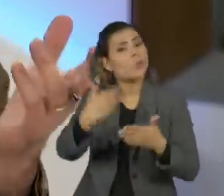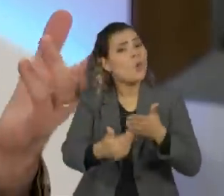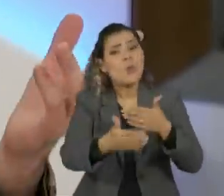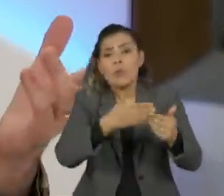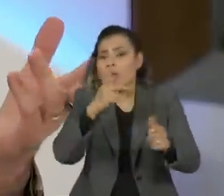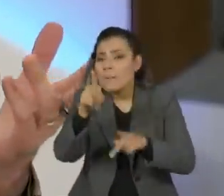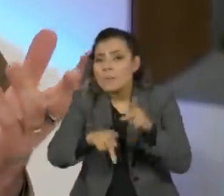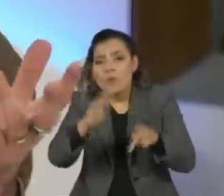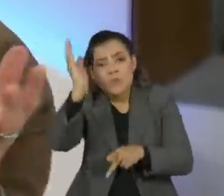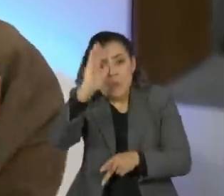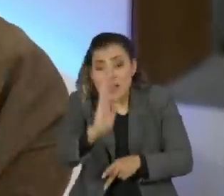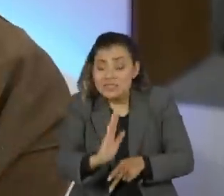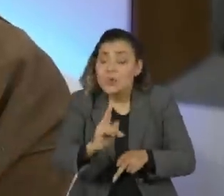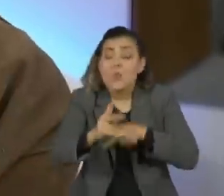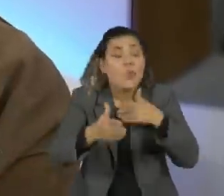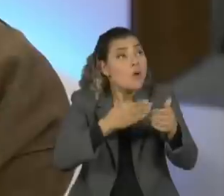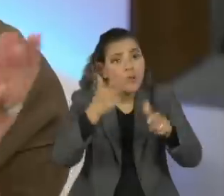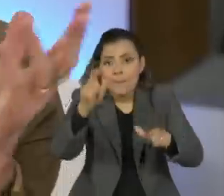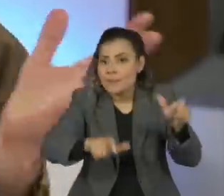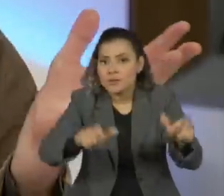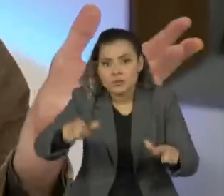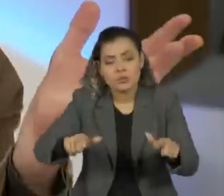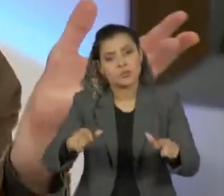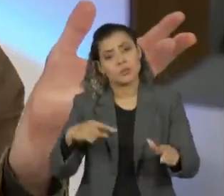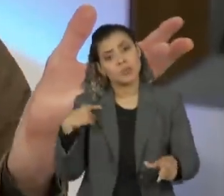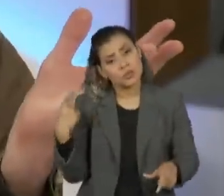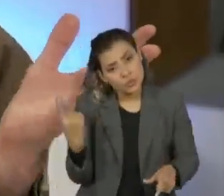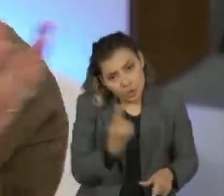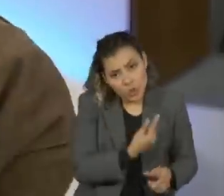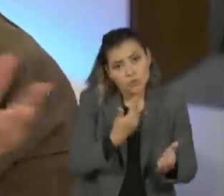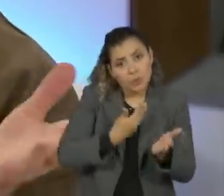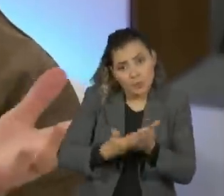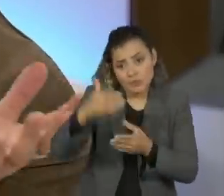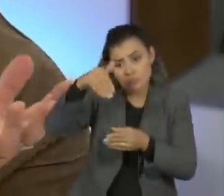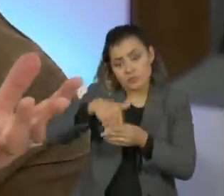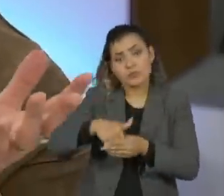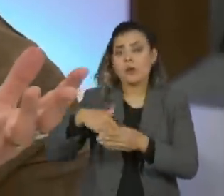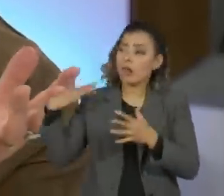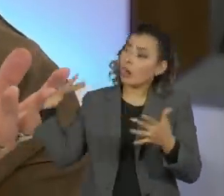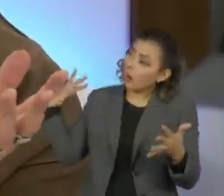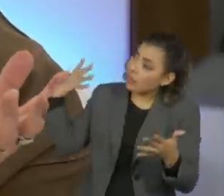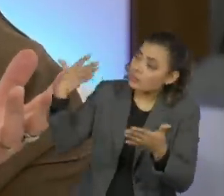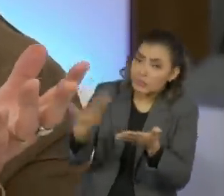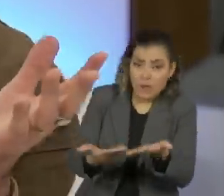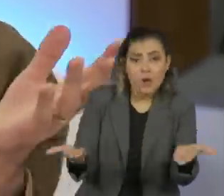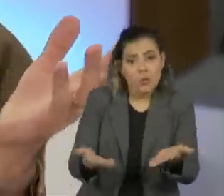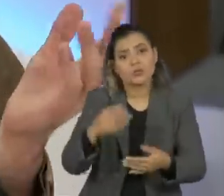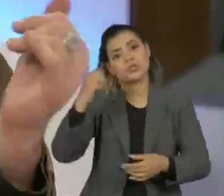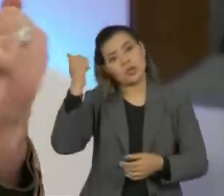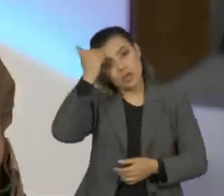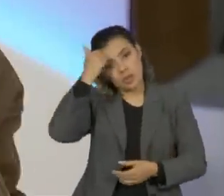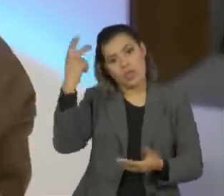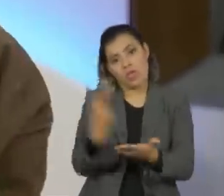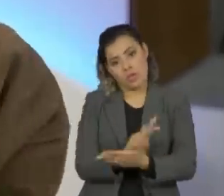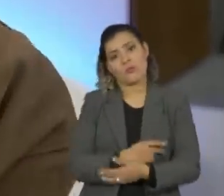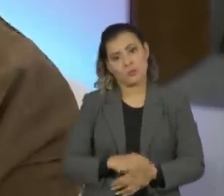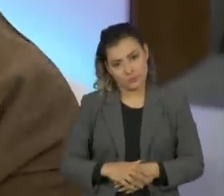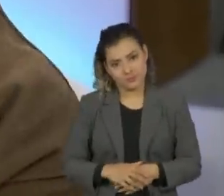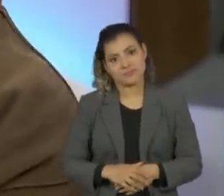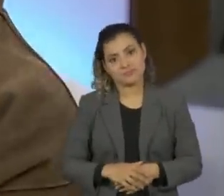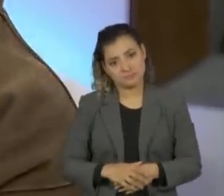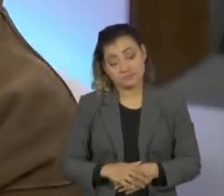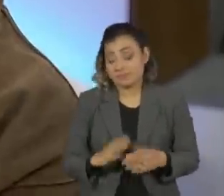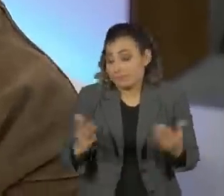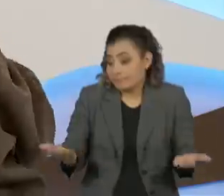entender, eu acho, que nós, desde que começamos a votar, nós erramos profundamente, nós tivemos um cardápio